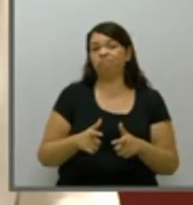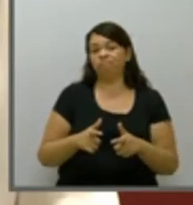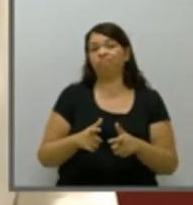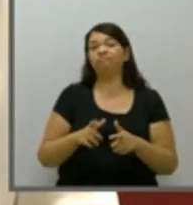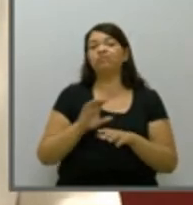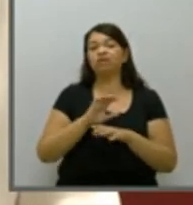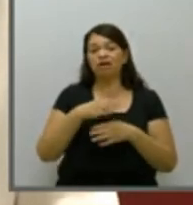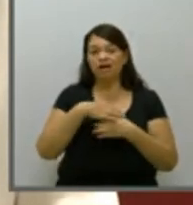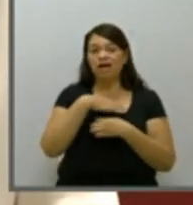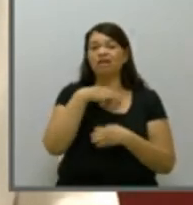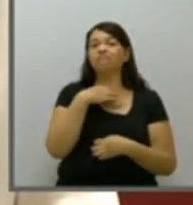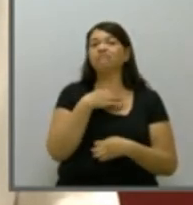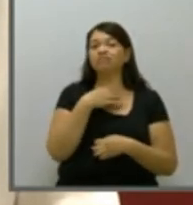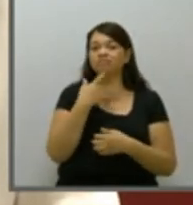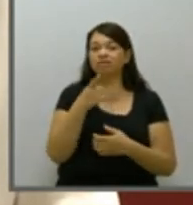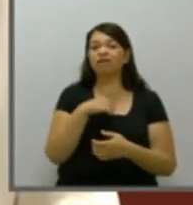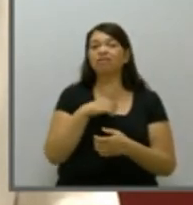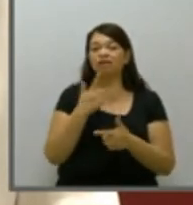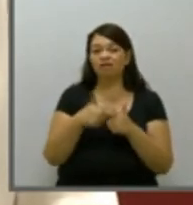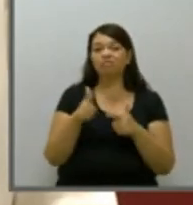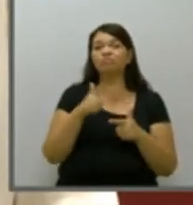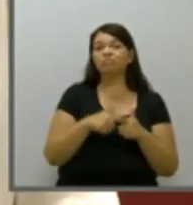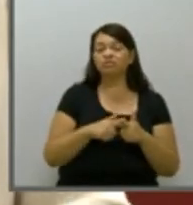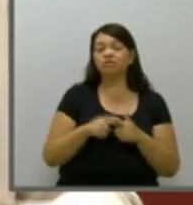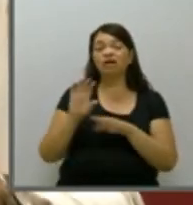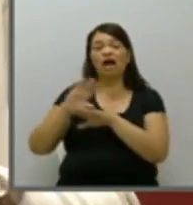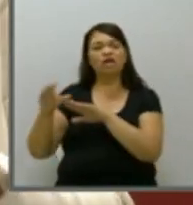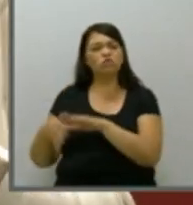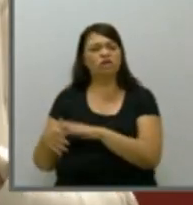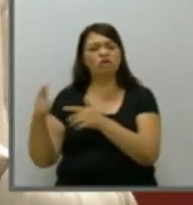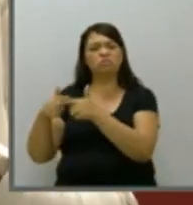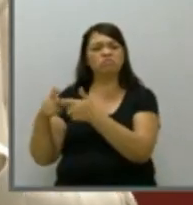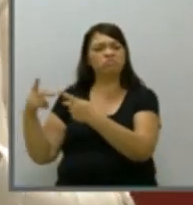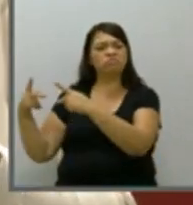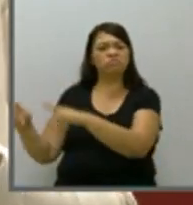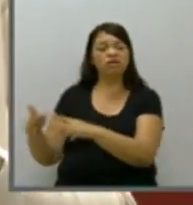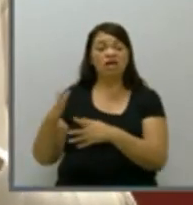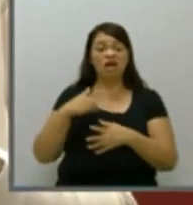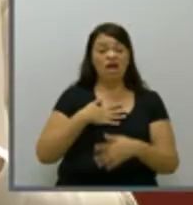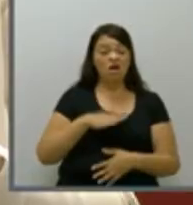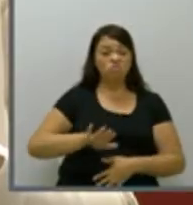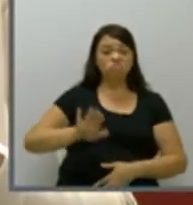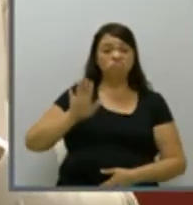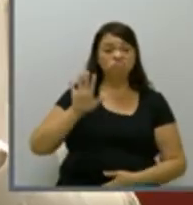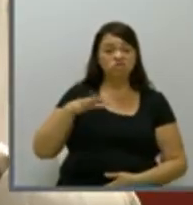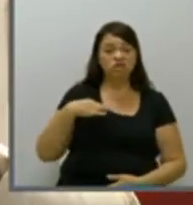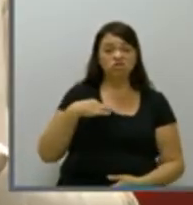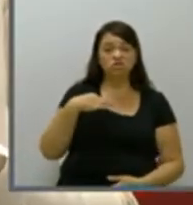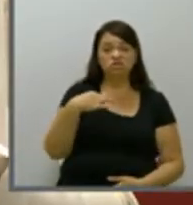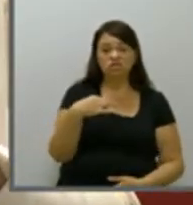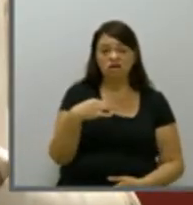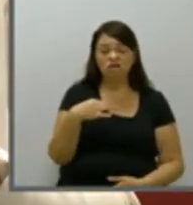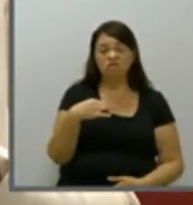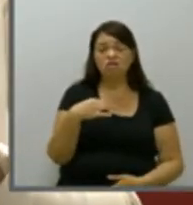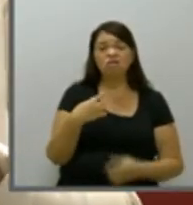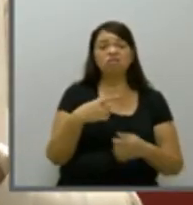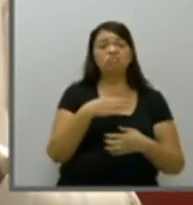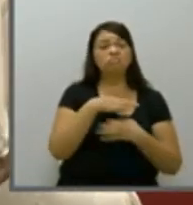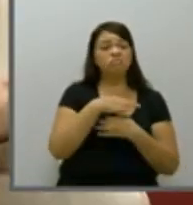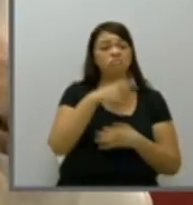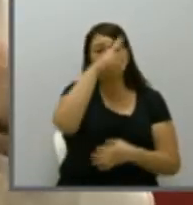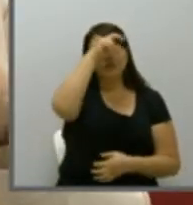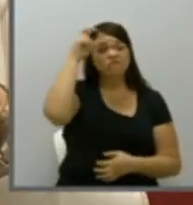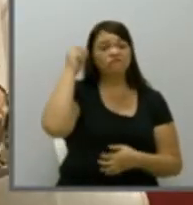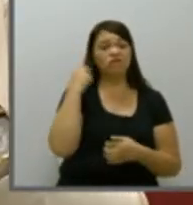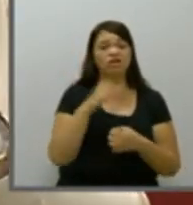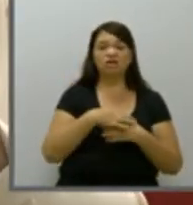nós Gravataí temos os nossos e eu me dispus a ser candidata a prefeita de Gravataí justamente para resolver